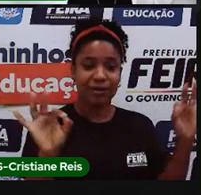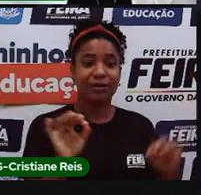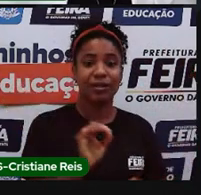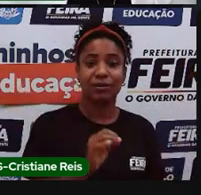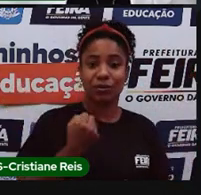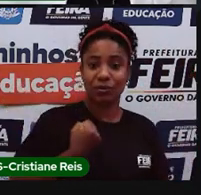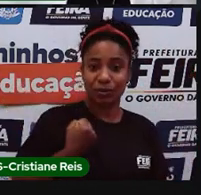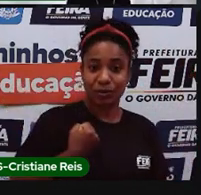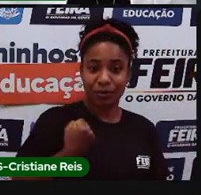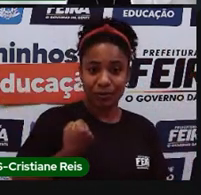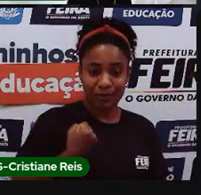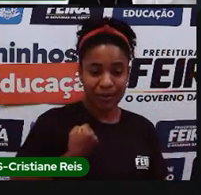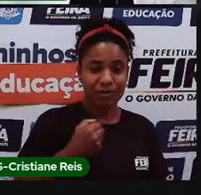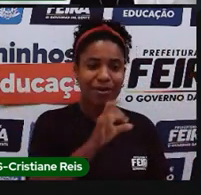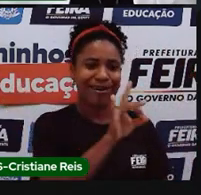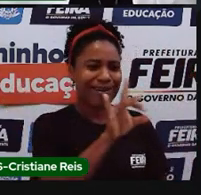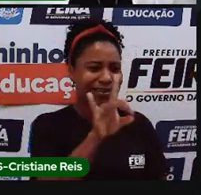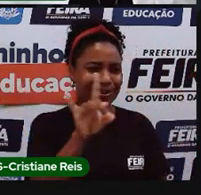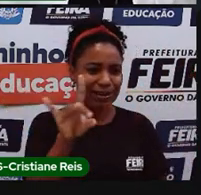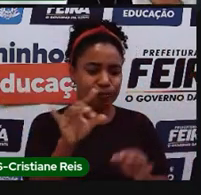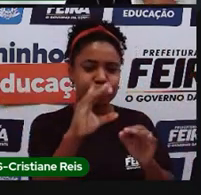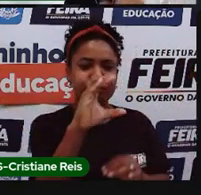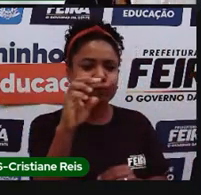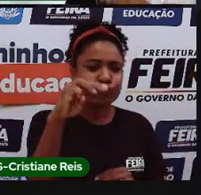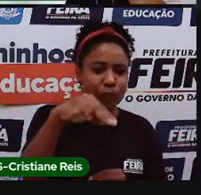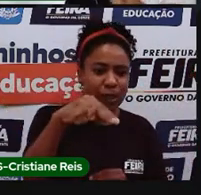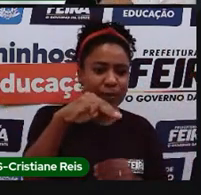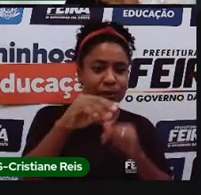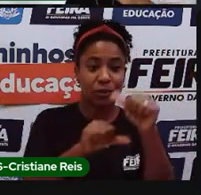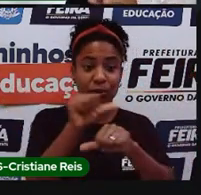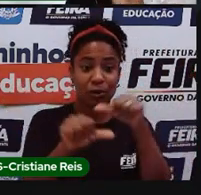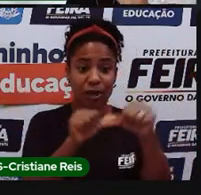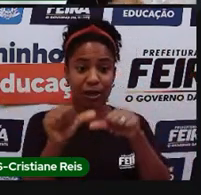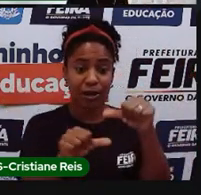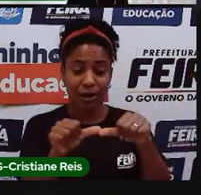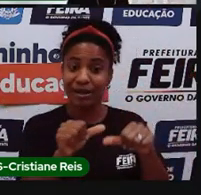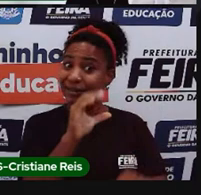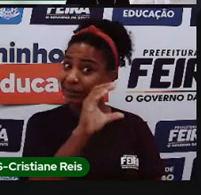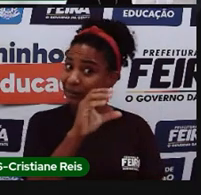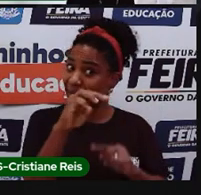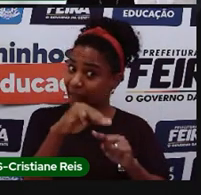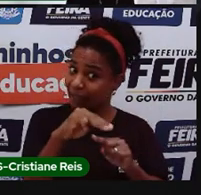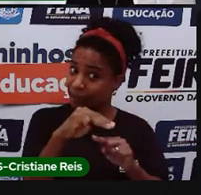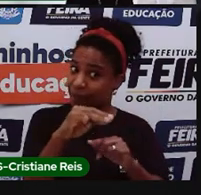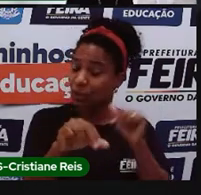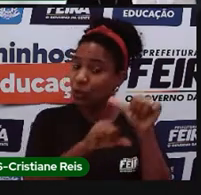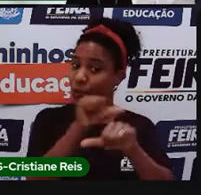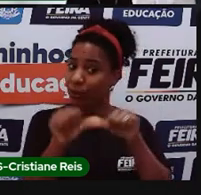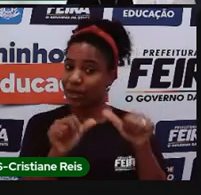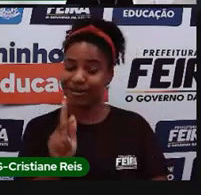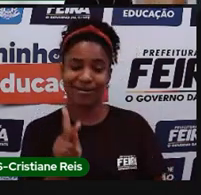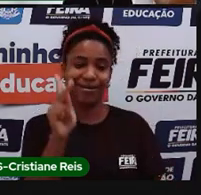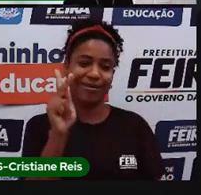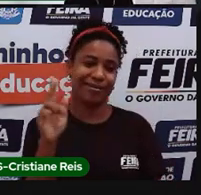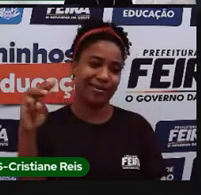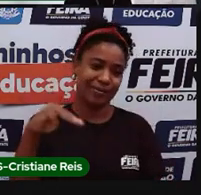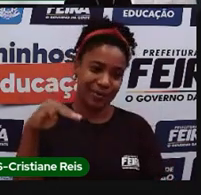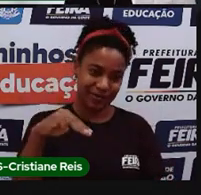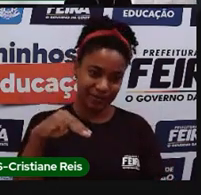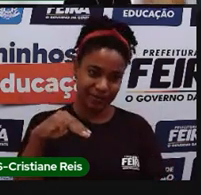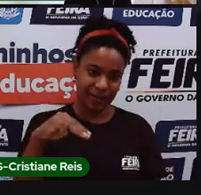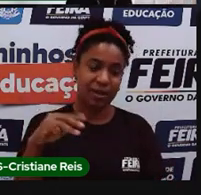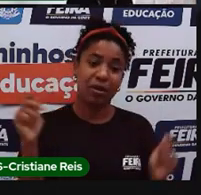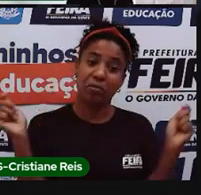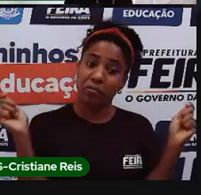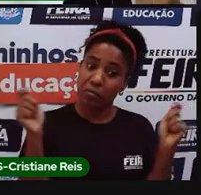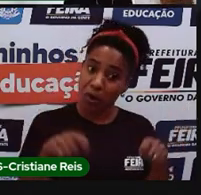que representam a divisão e o número que eu quiser colocar de centímetros. Ela é sempre dada em centímetros. E a escala gráfica, eu posso